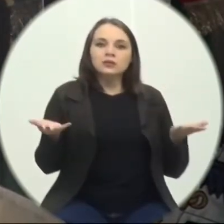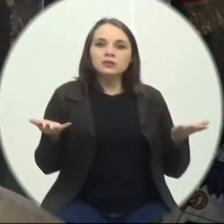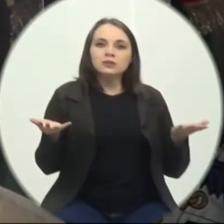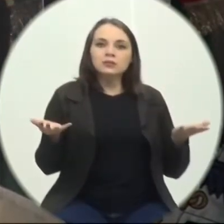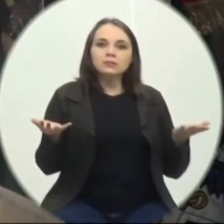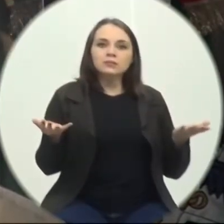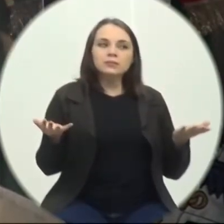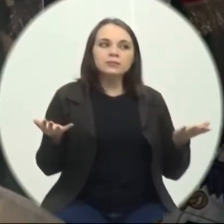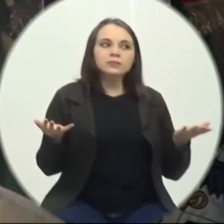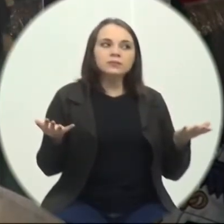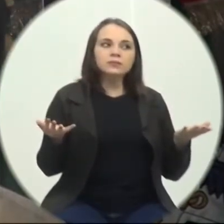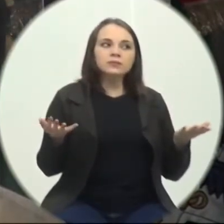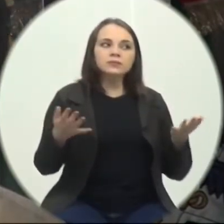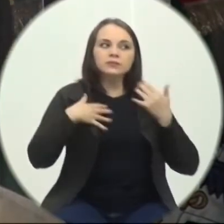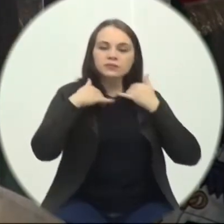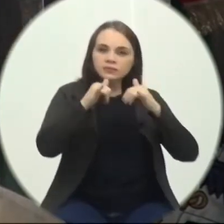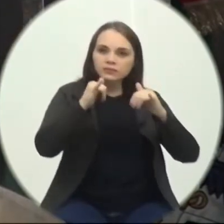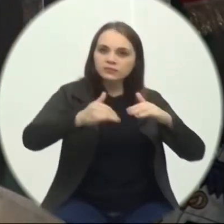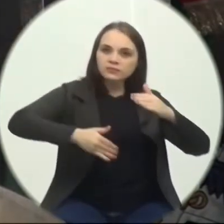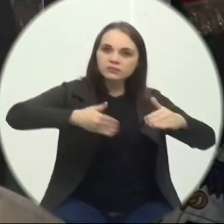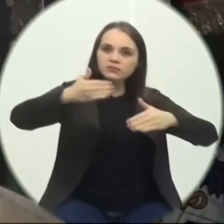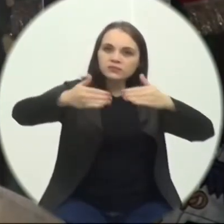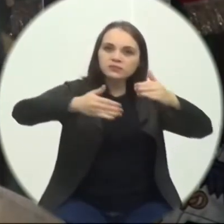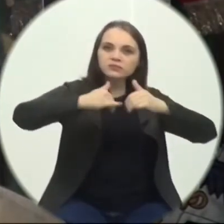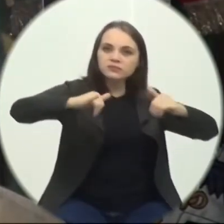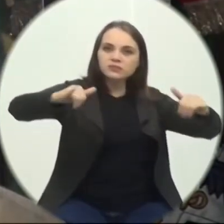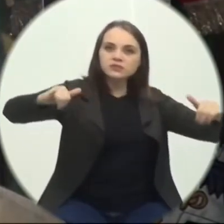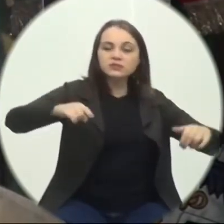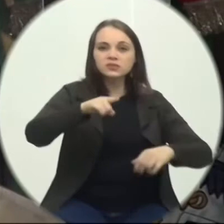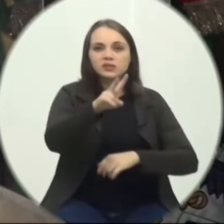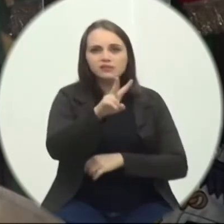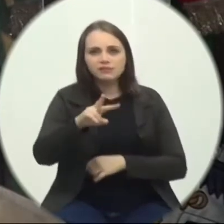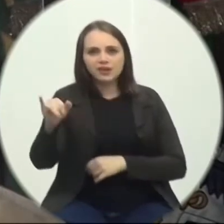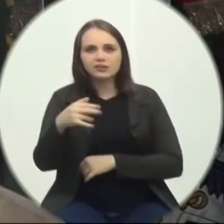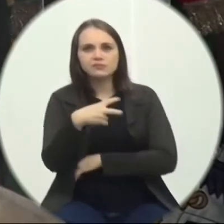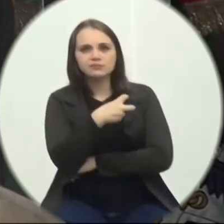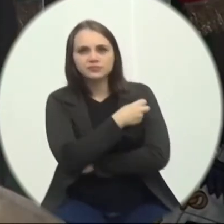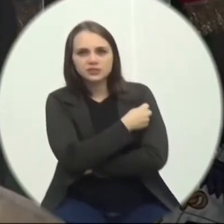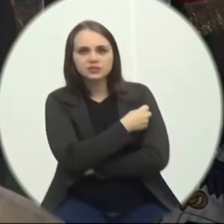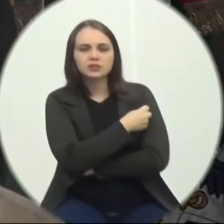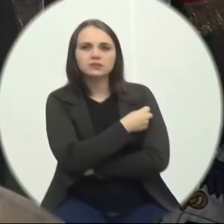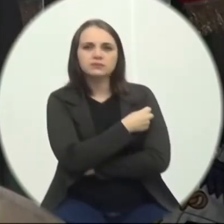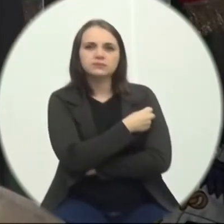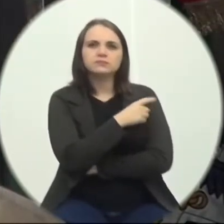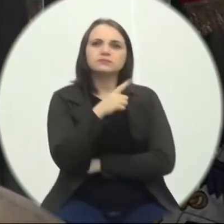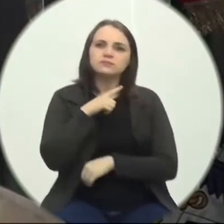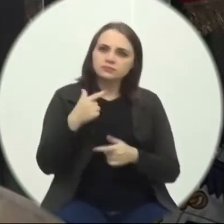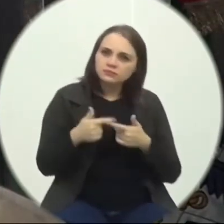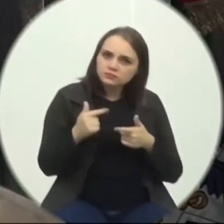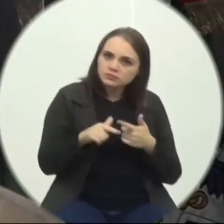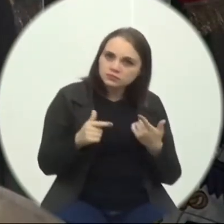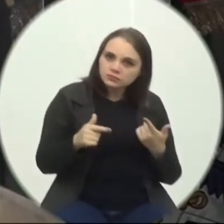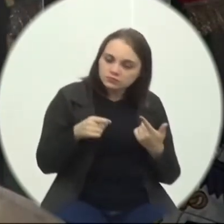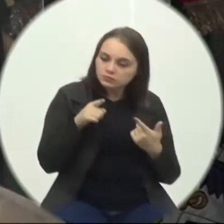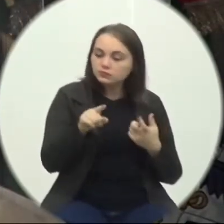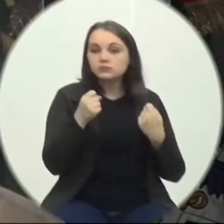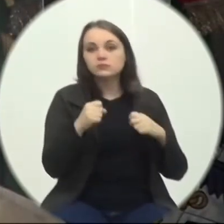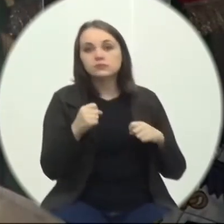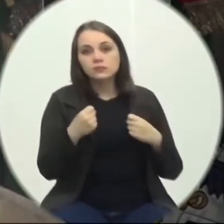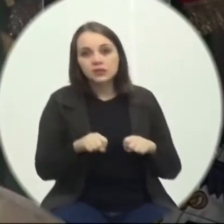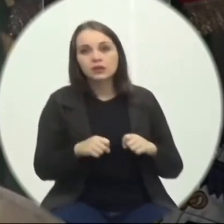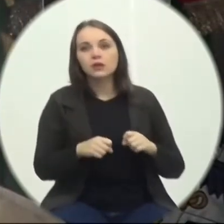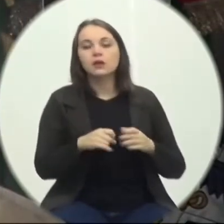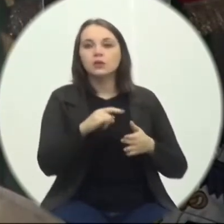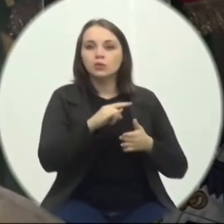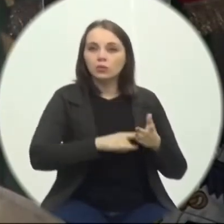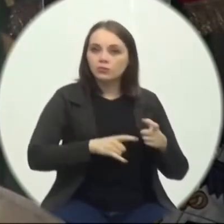passem informações Ora A senhora vai vacinar A senhora Tem algum problema A senhora Precisa levar A